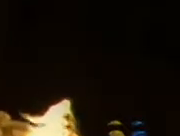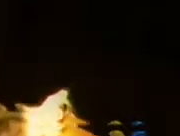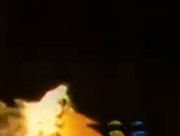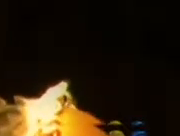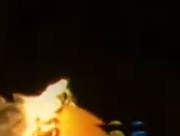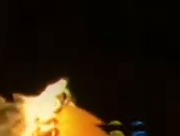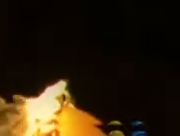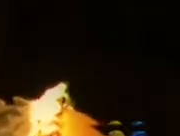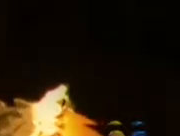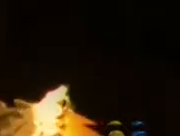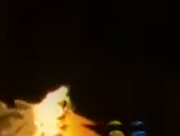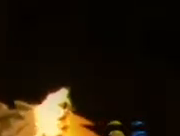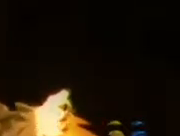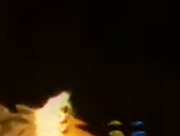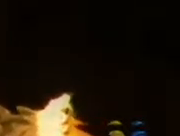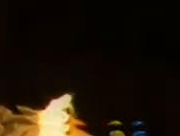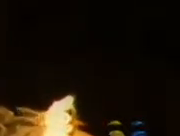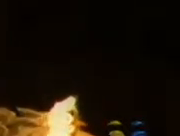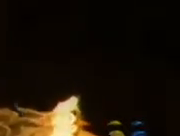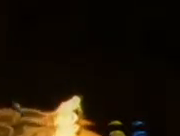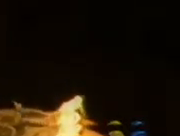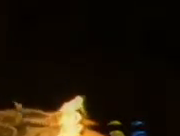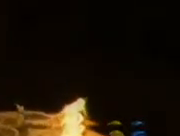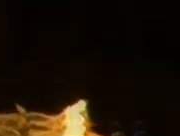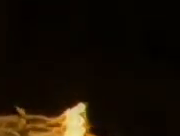Ou um dia satisfazer esse desejo.